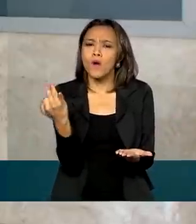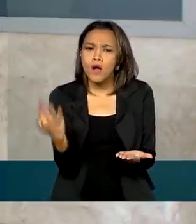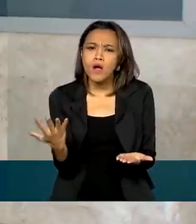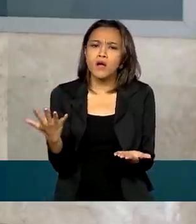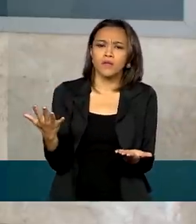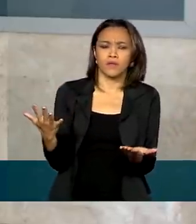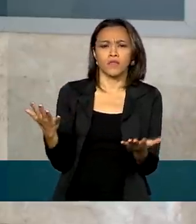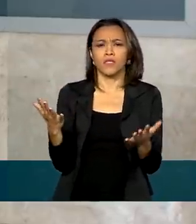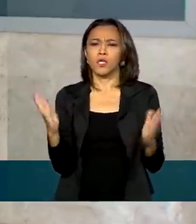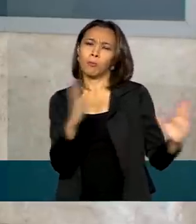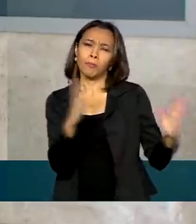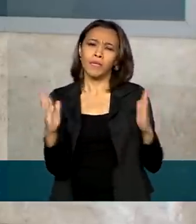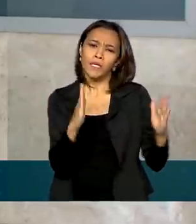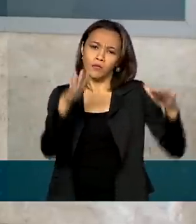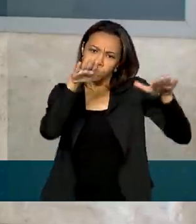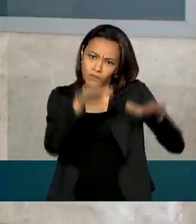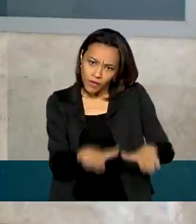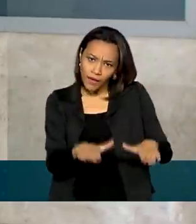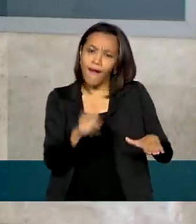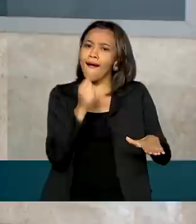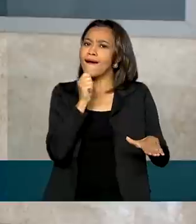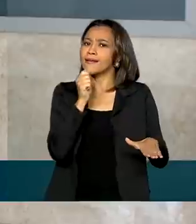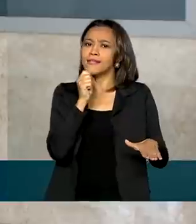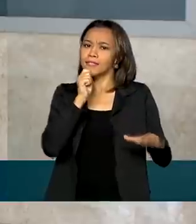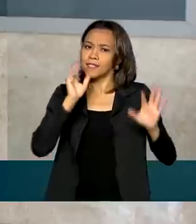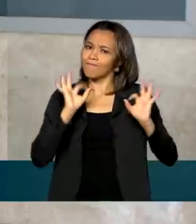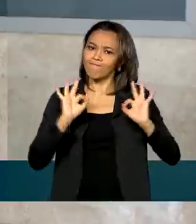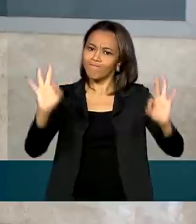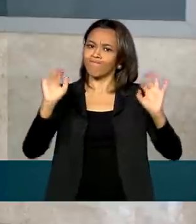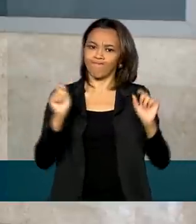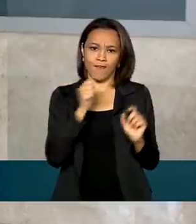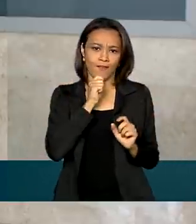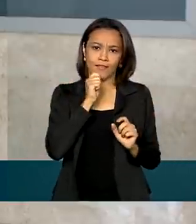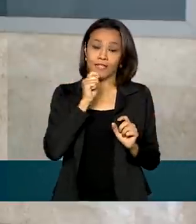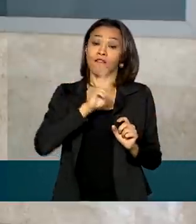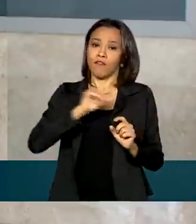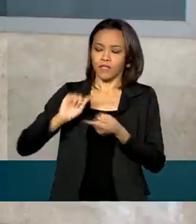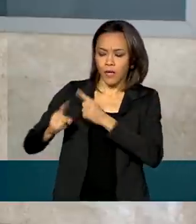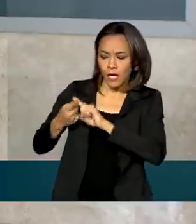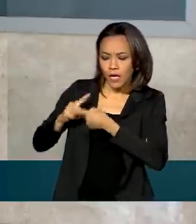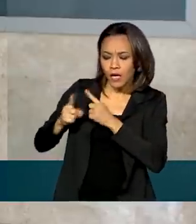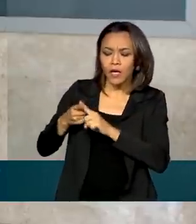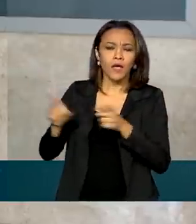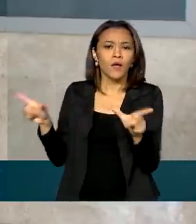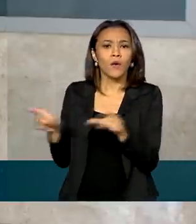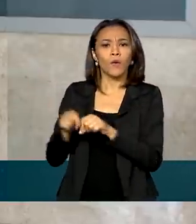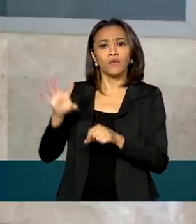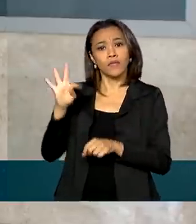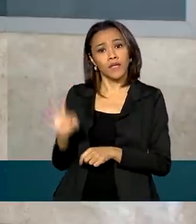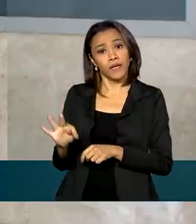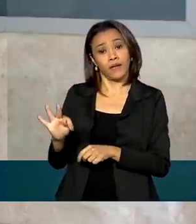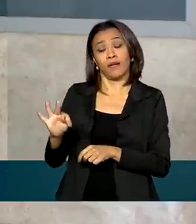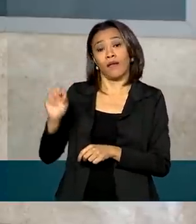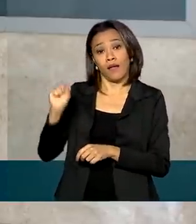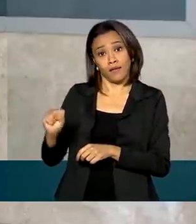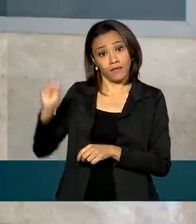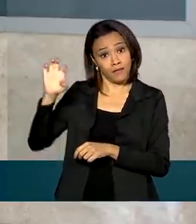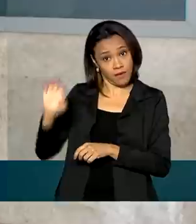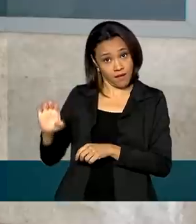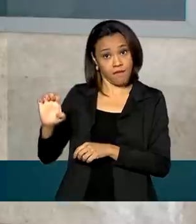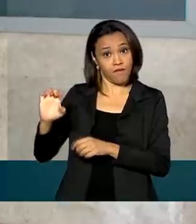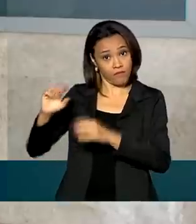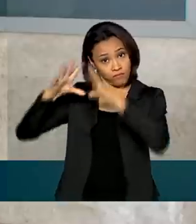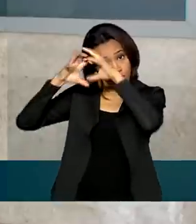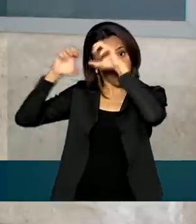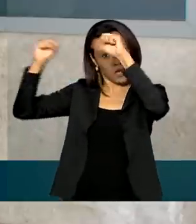e o período de atuação ainda serão definidos junto com o Tribunal Superior Eleitoral. Lembrando